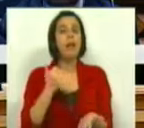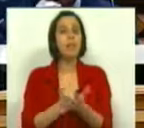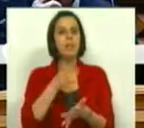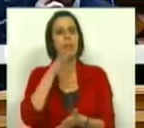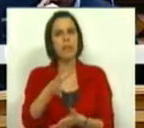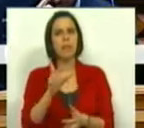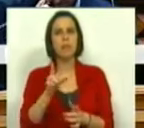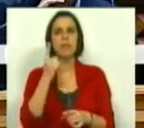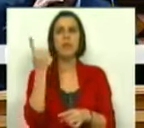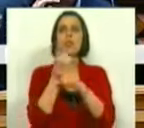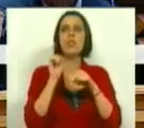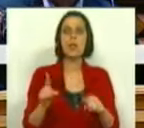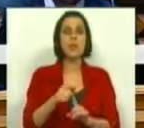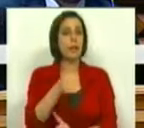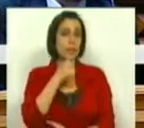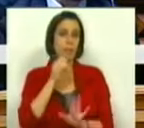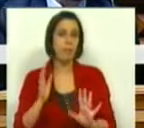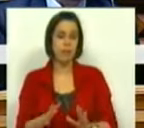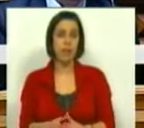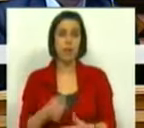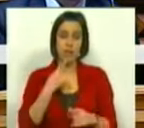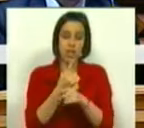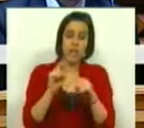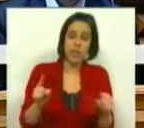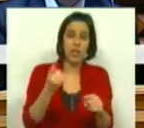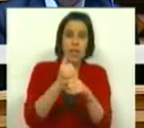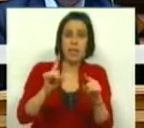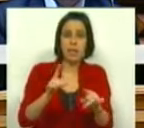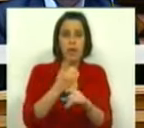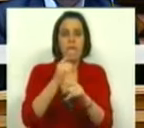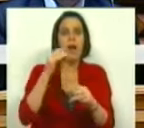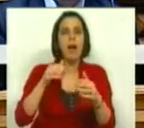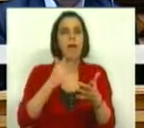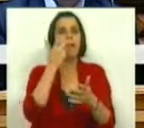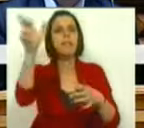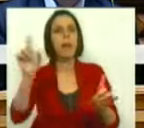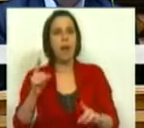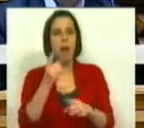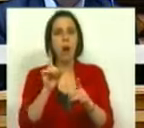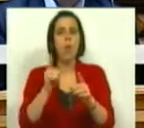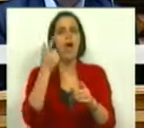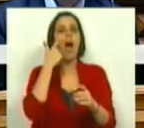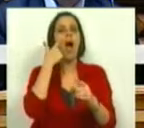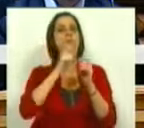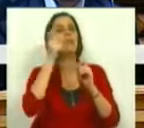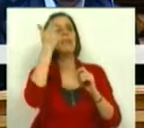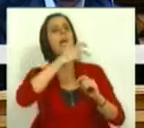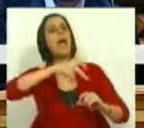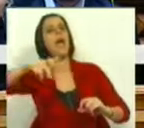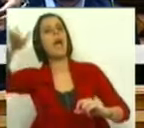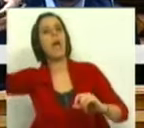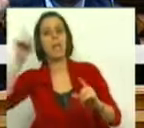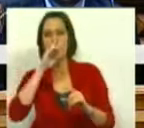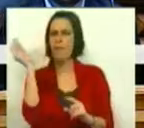realçou o caráter excepcional da medida. E ela, se é excepcional, significa que não é para durar para sempre,